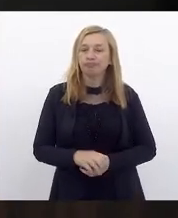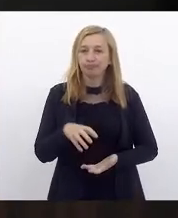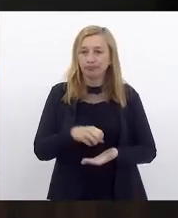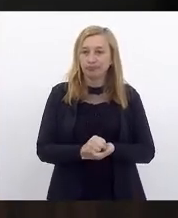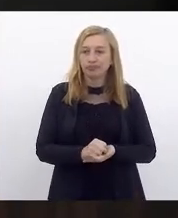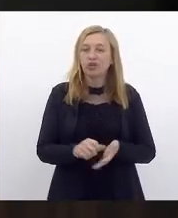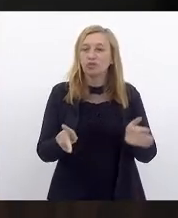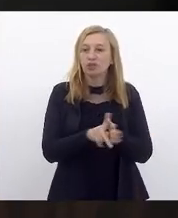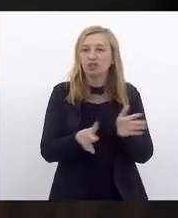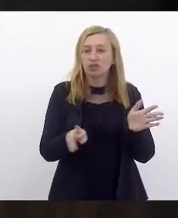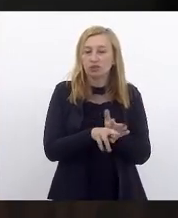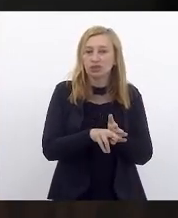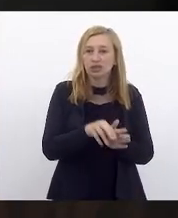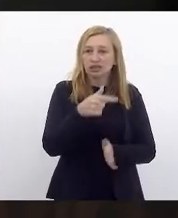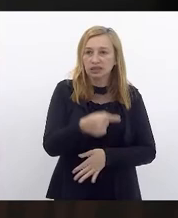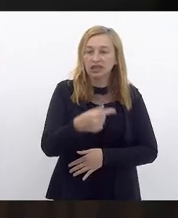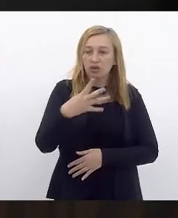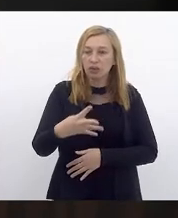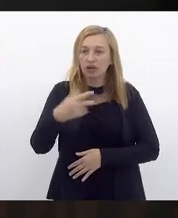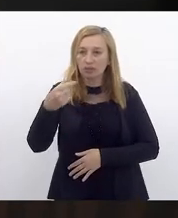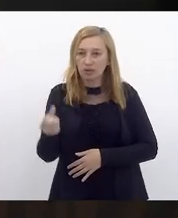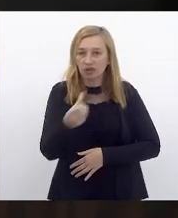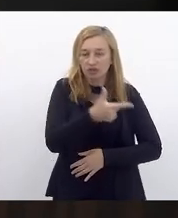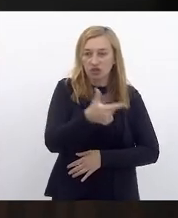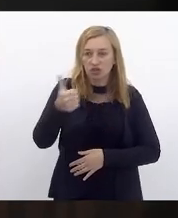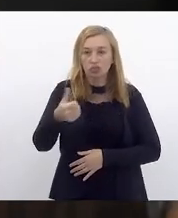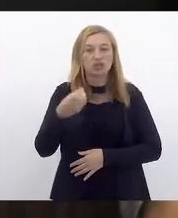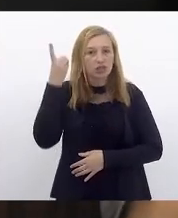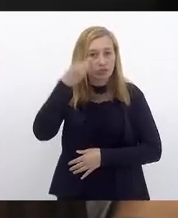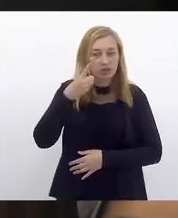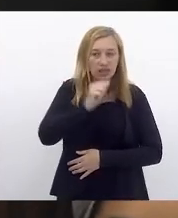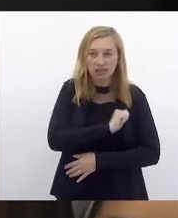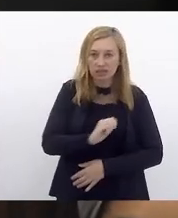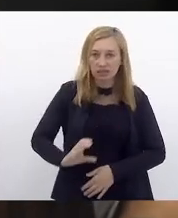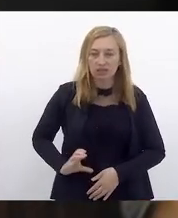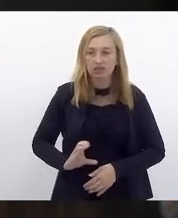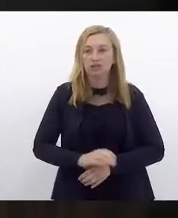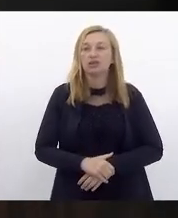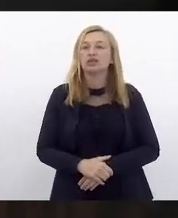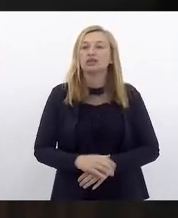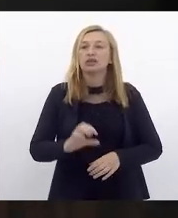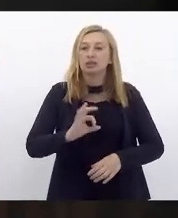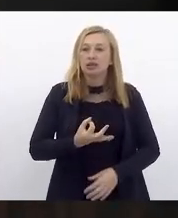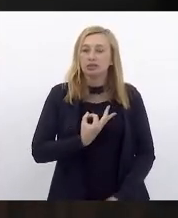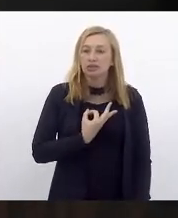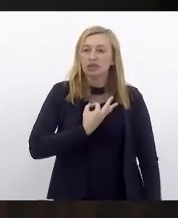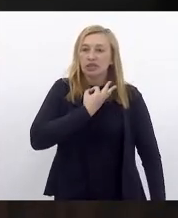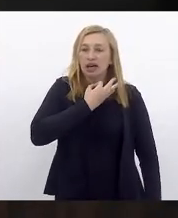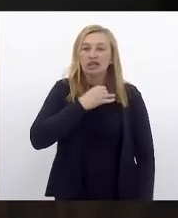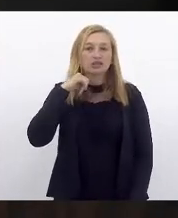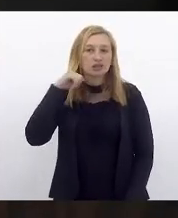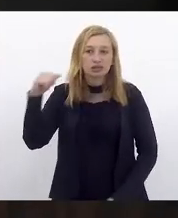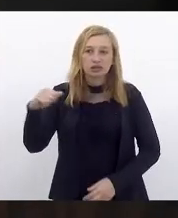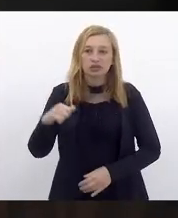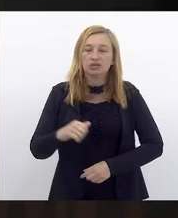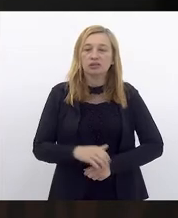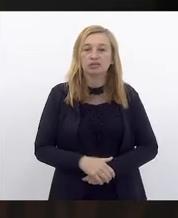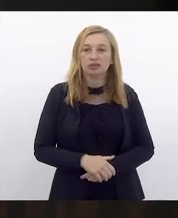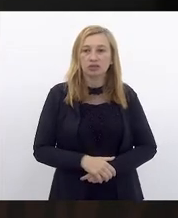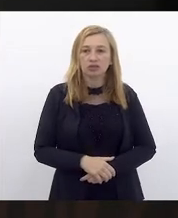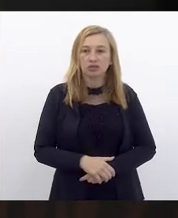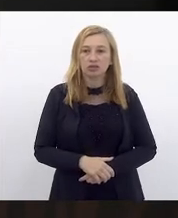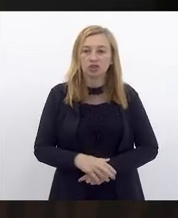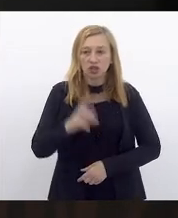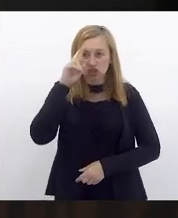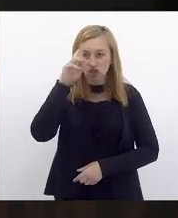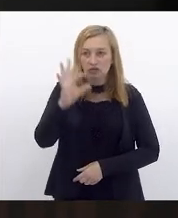Projeto de resolução 746 de 21, de autoria do deputado André Siciliano, concede medalha Tiradentes e seu respectivo diploma ao